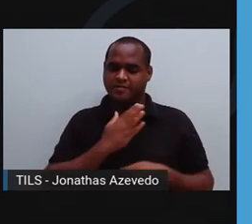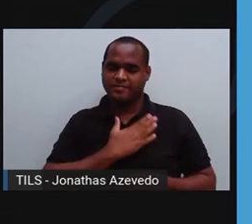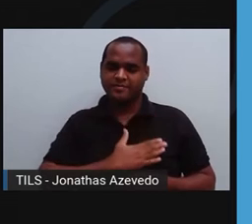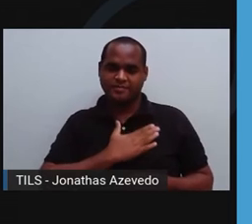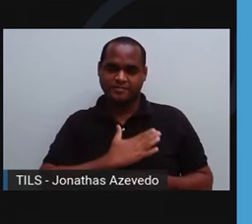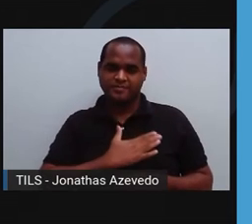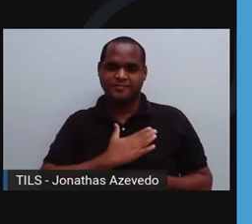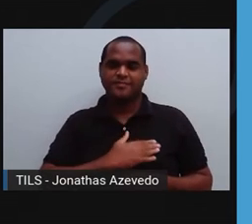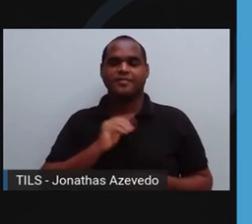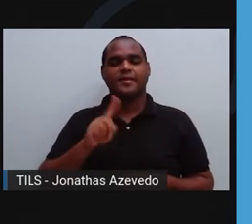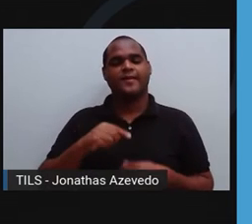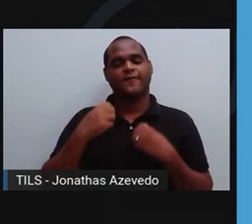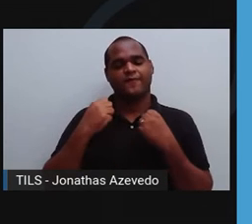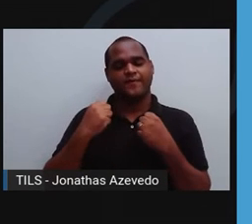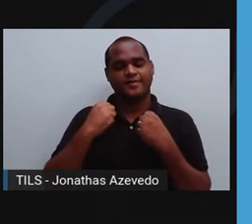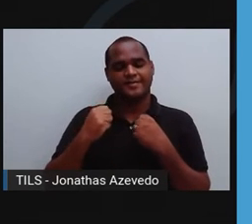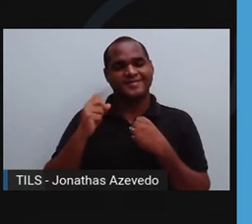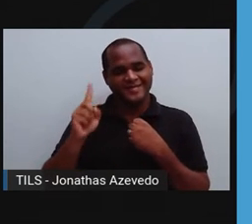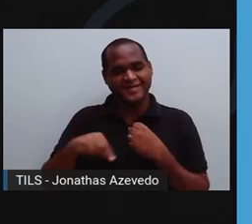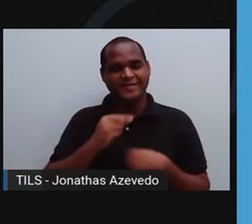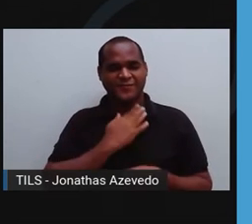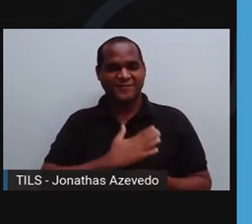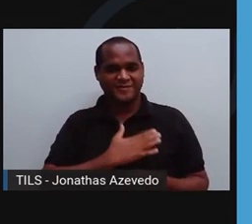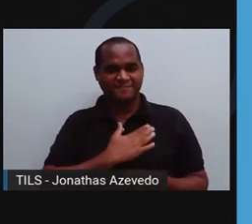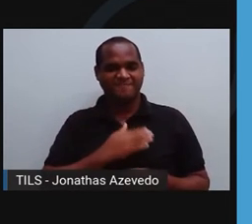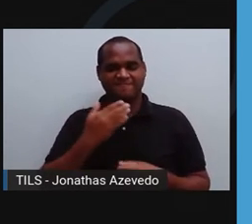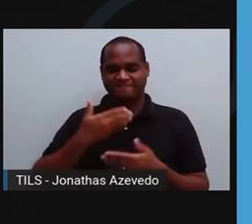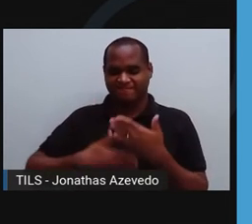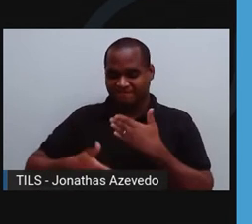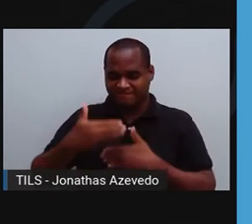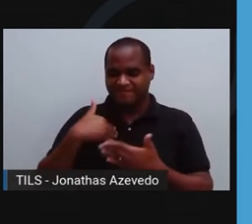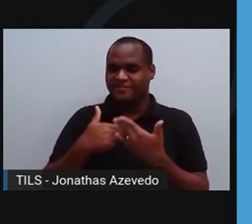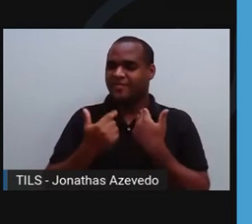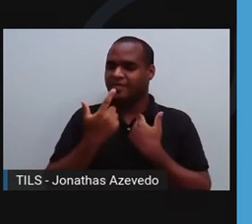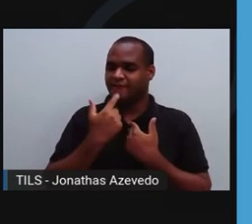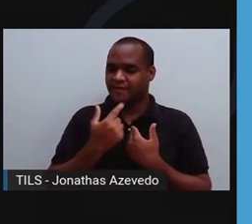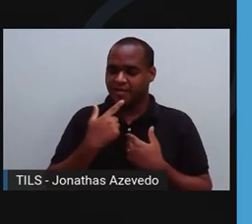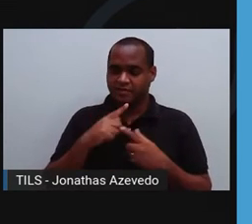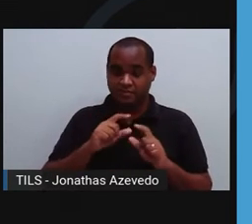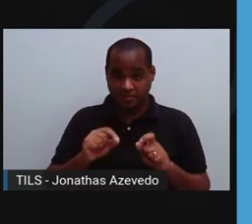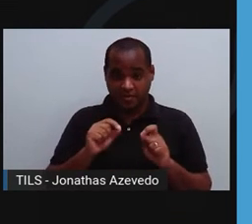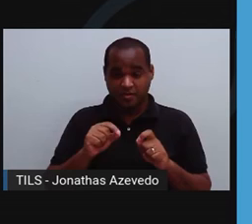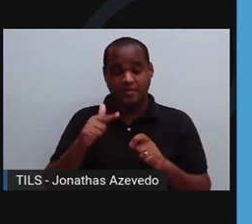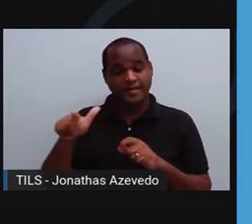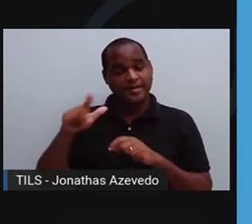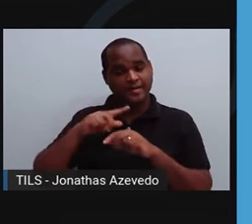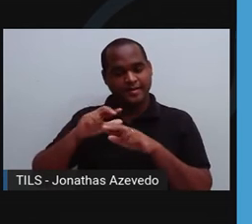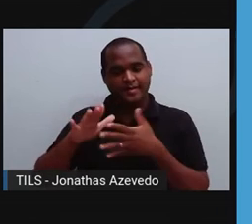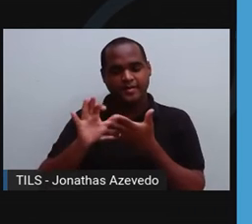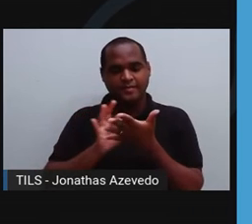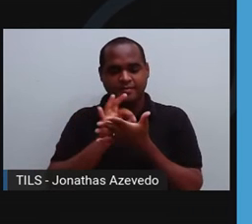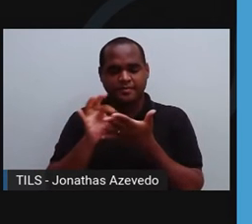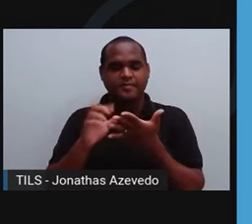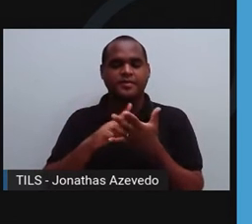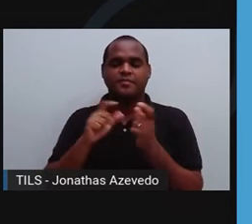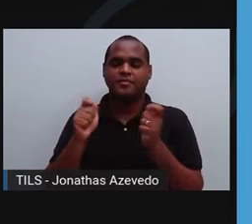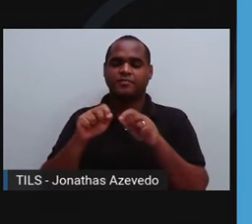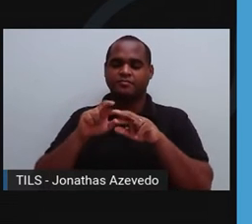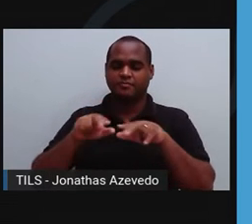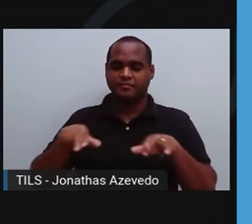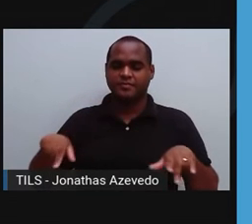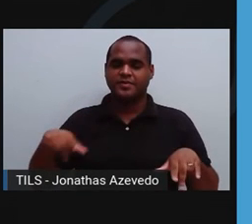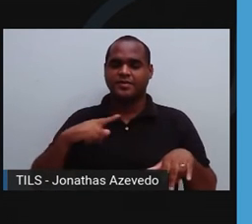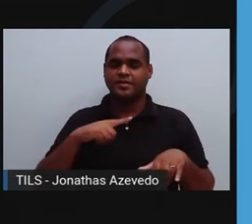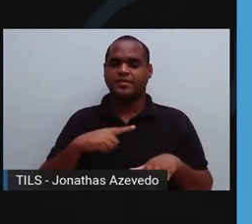E a força do coração impulsiona o sangue e essas células serem levadas para todas as partes